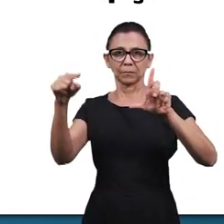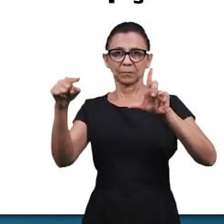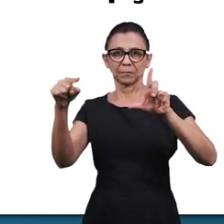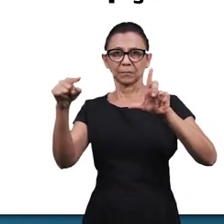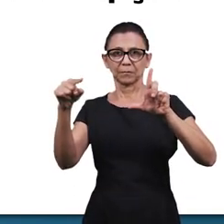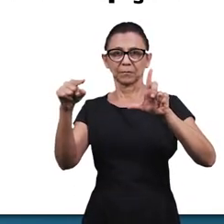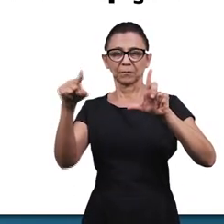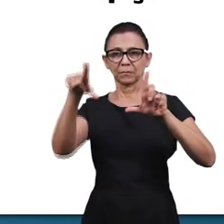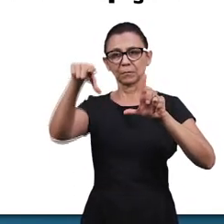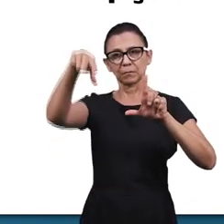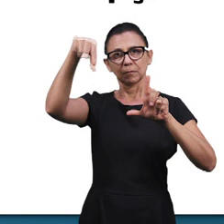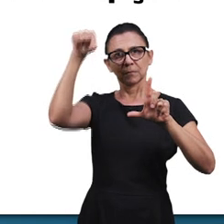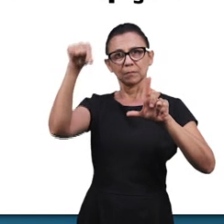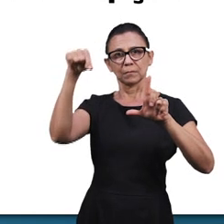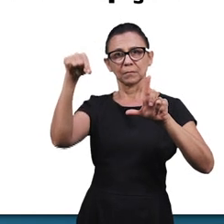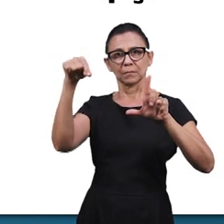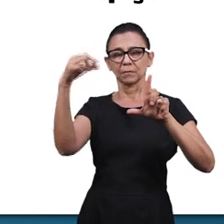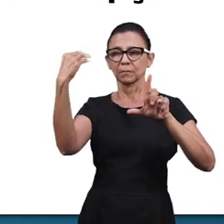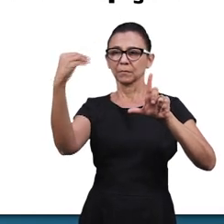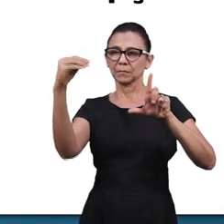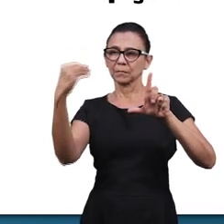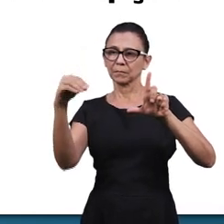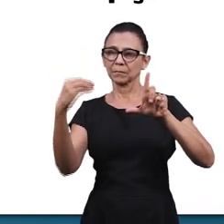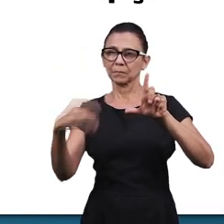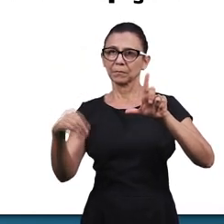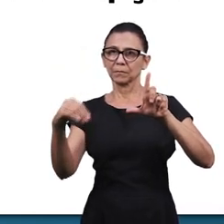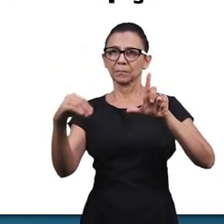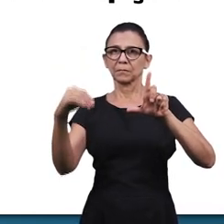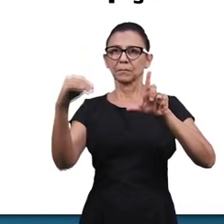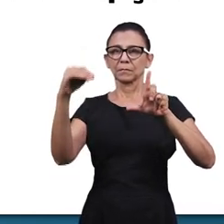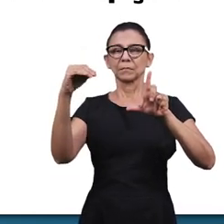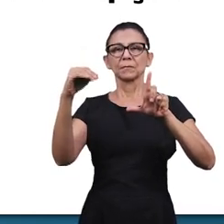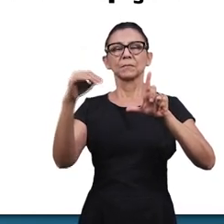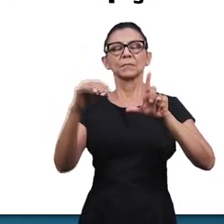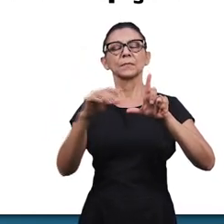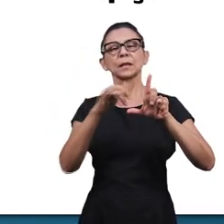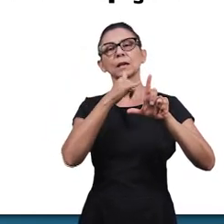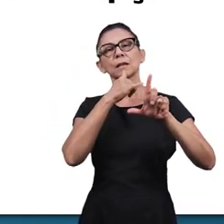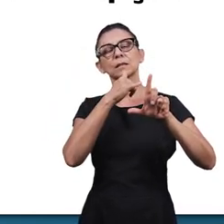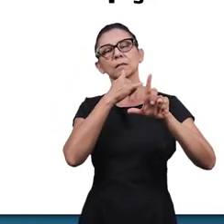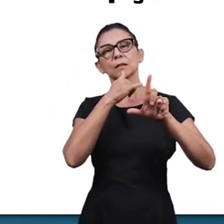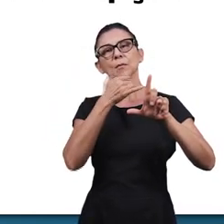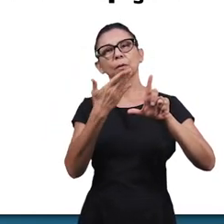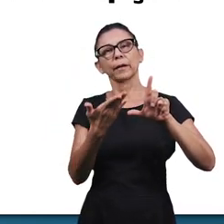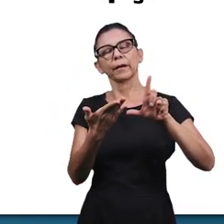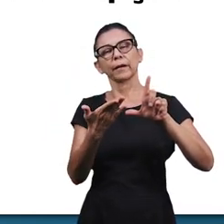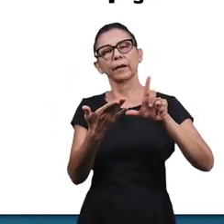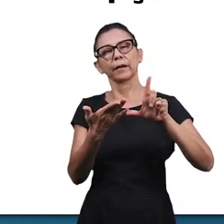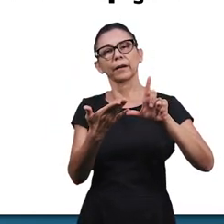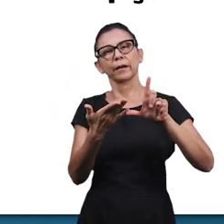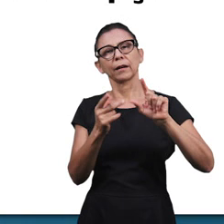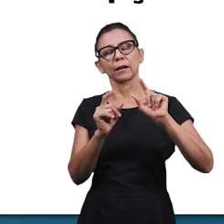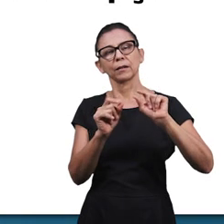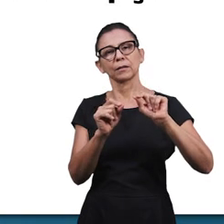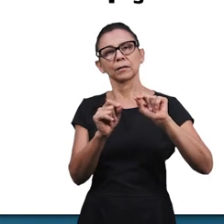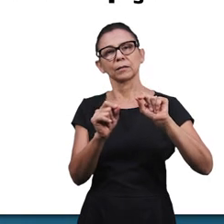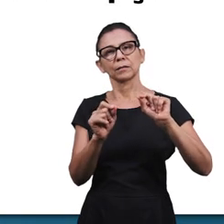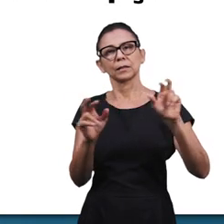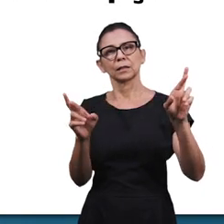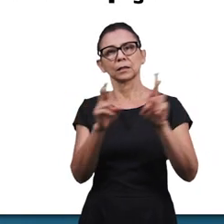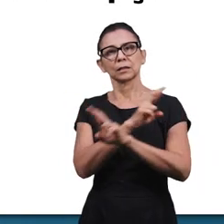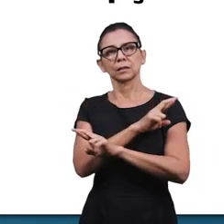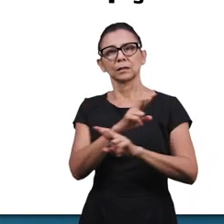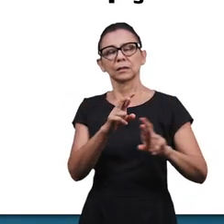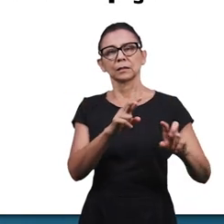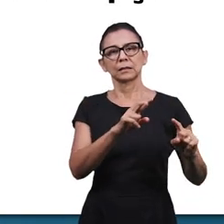frente da opção correspondente a cada pergunta. Nós temos, por exemplo, a operação quando se tratar do